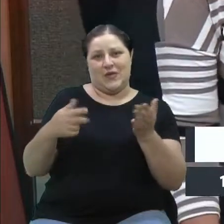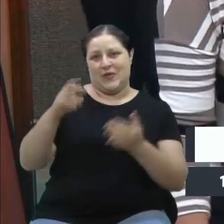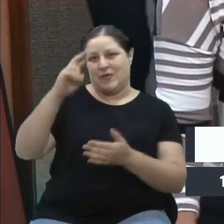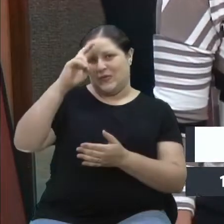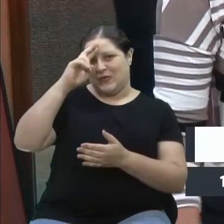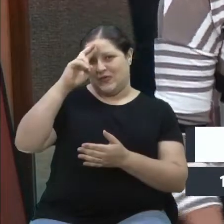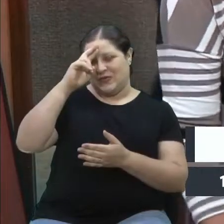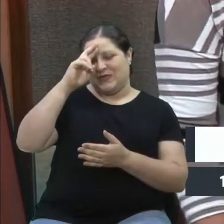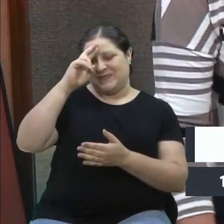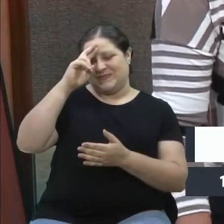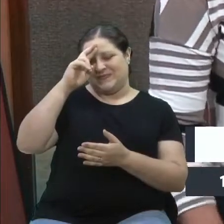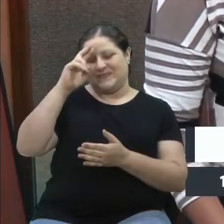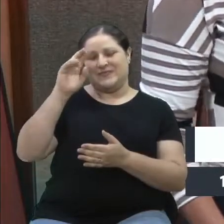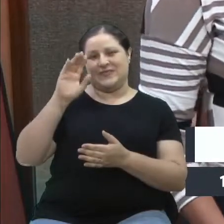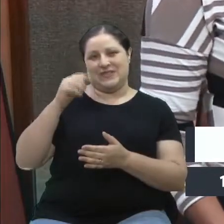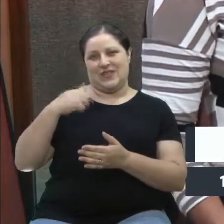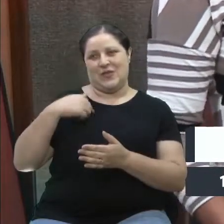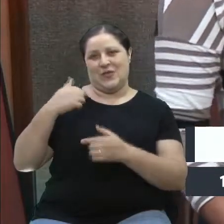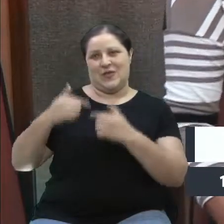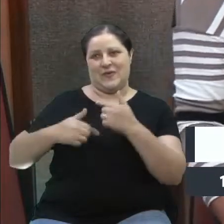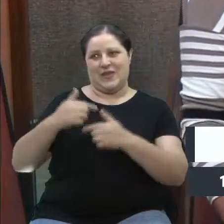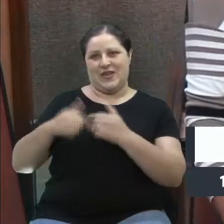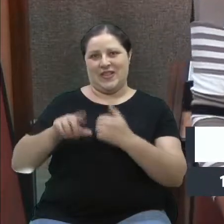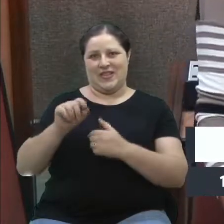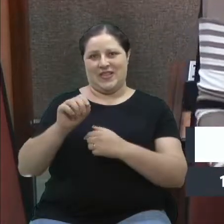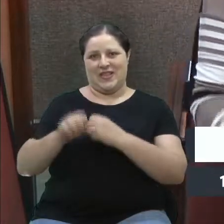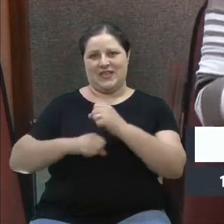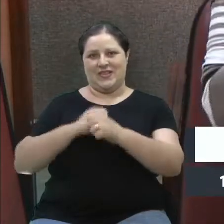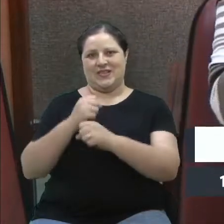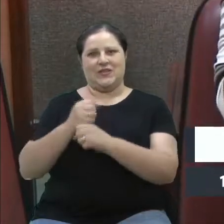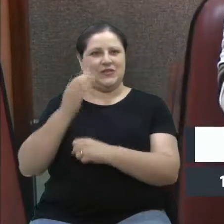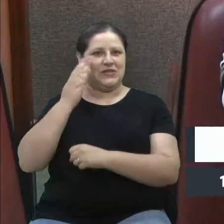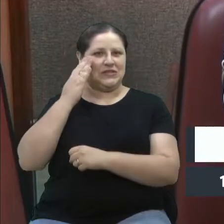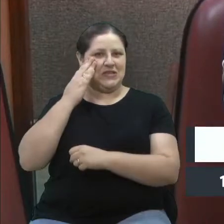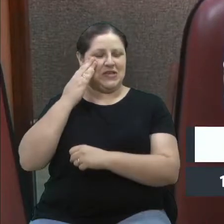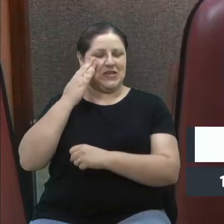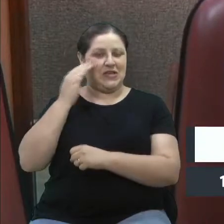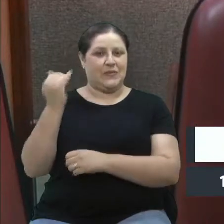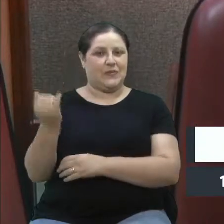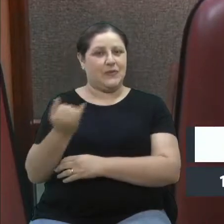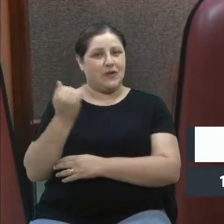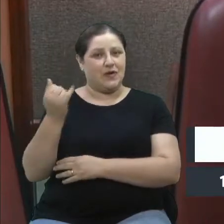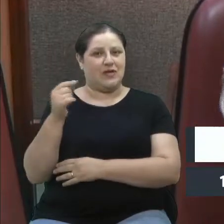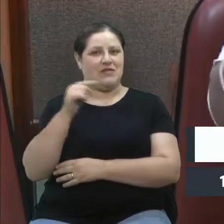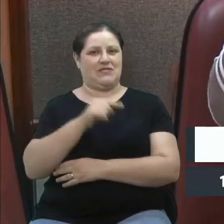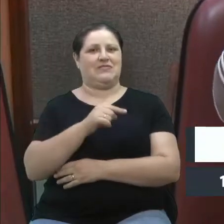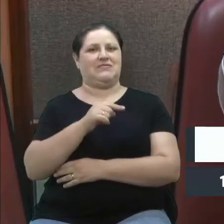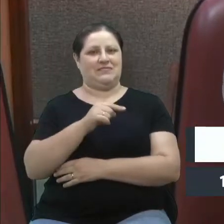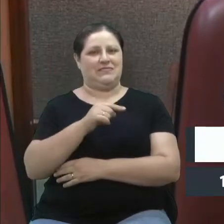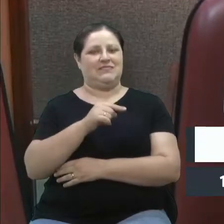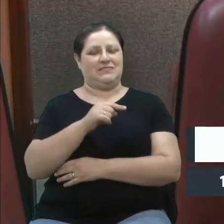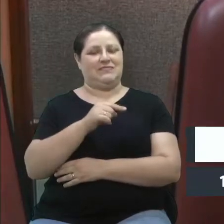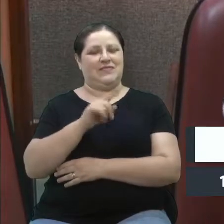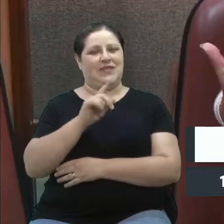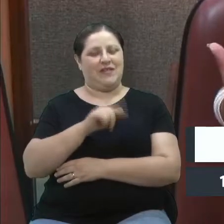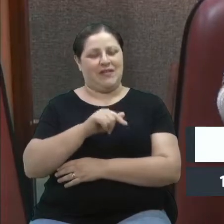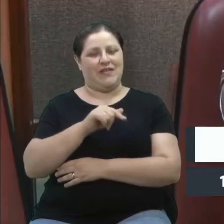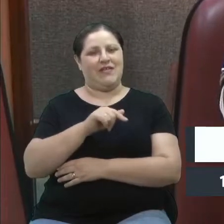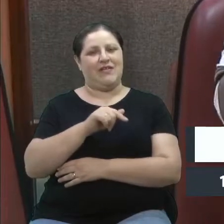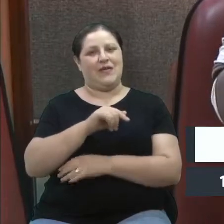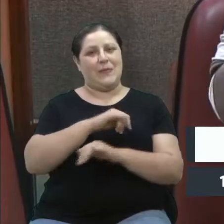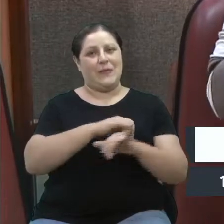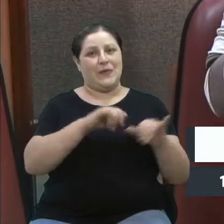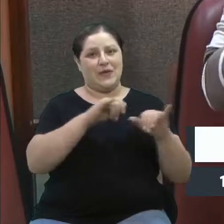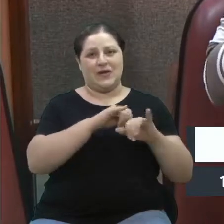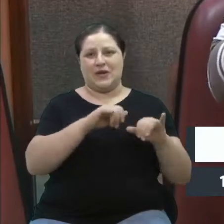por 10 anos pelo menos, mas porque sei da importância desse programa, e de um programa que se mantém há tanto